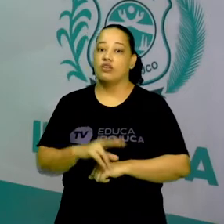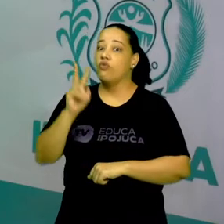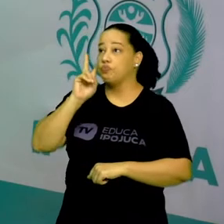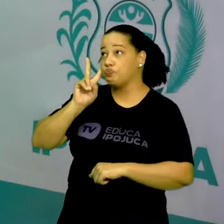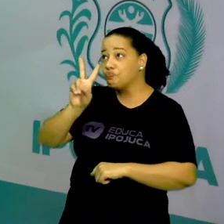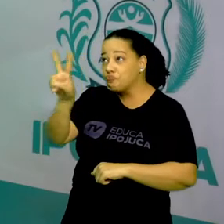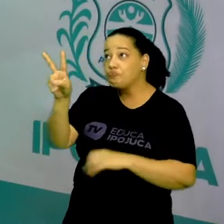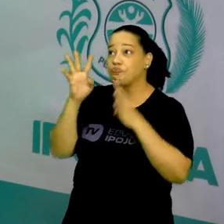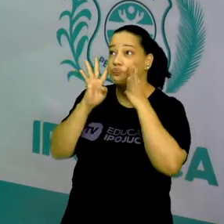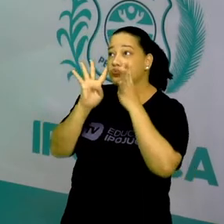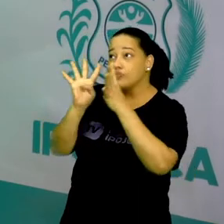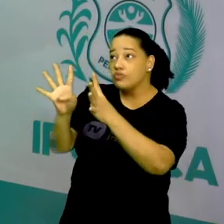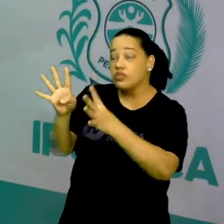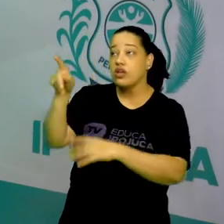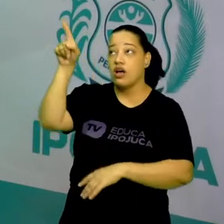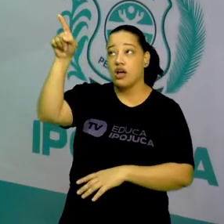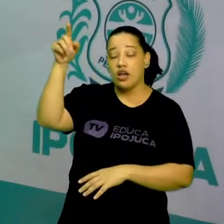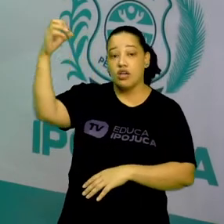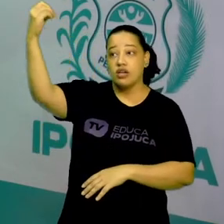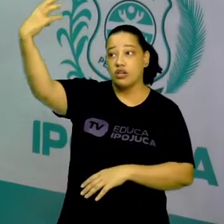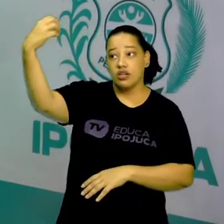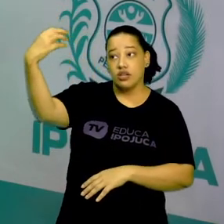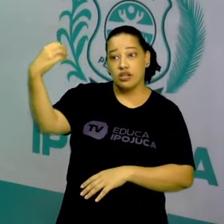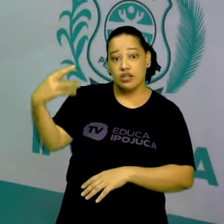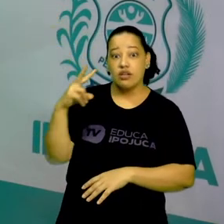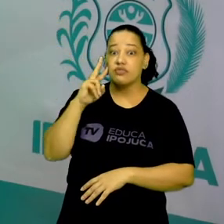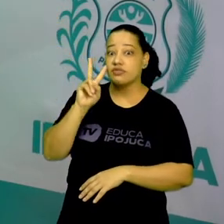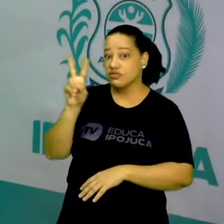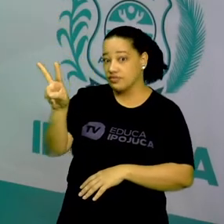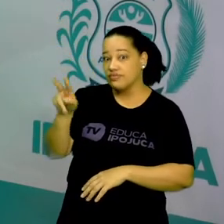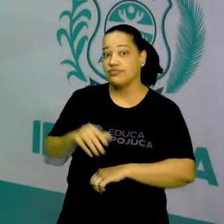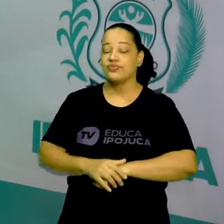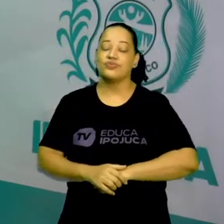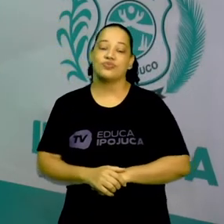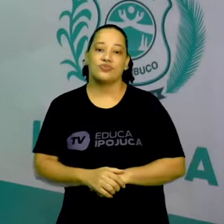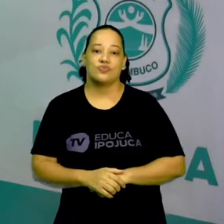quando ele estiver presente no ambiente.